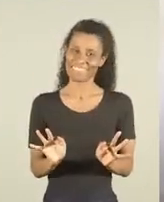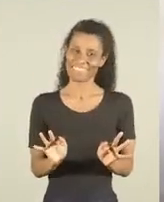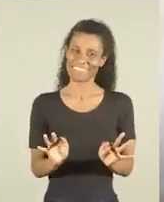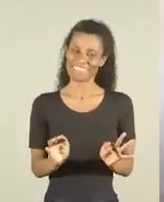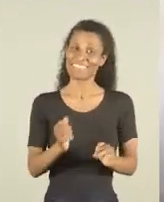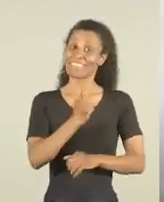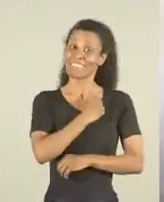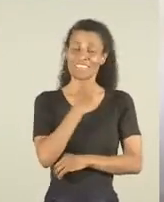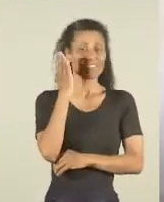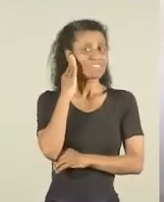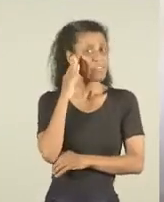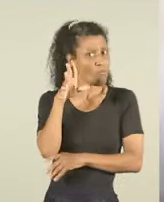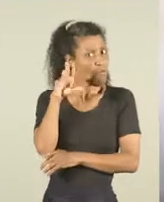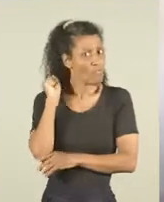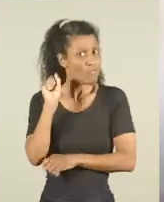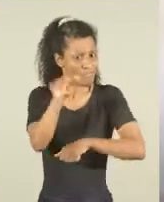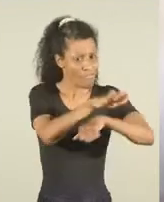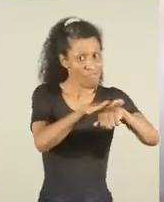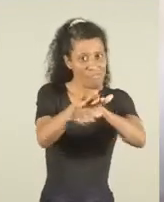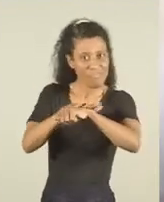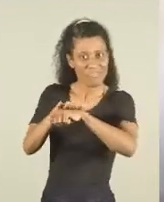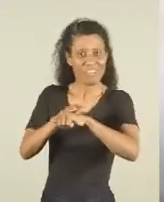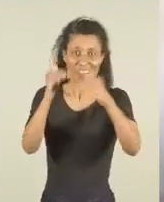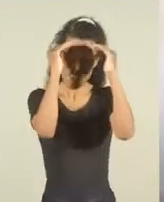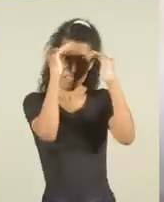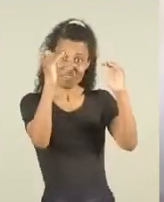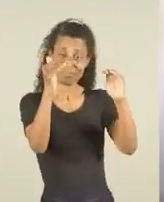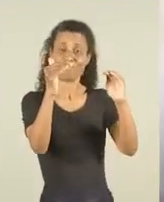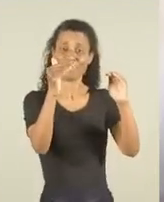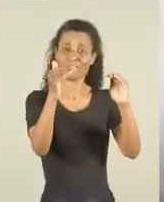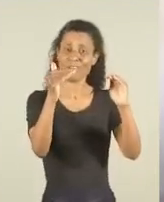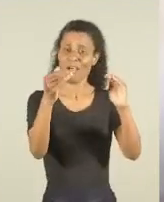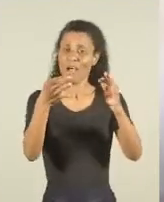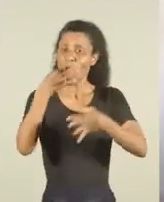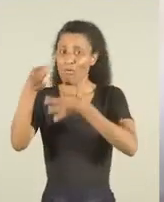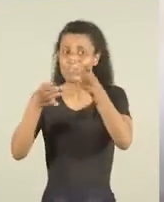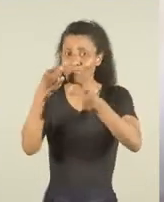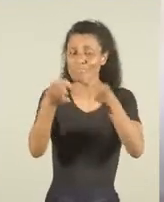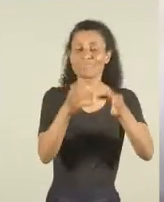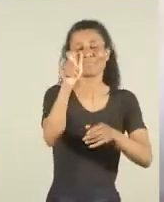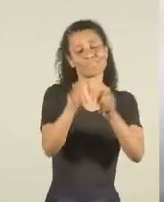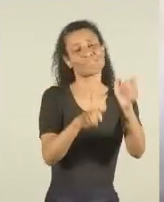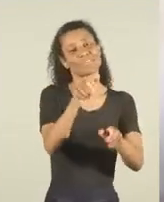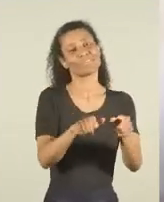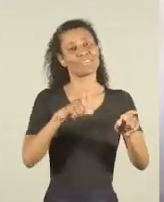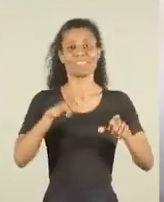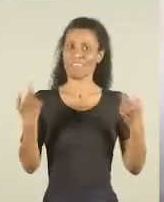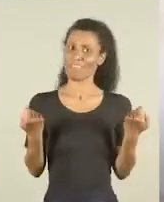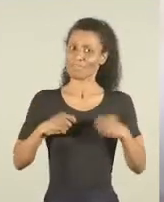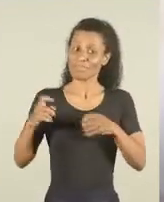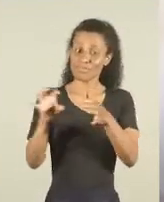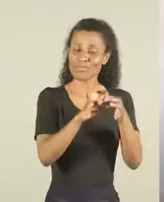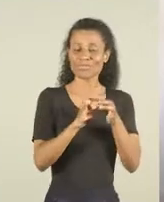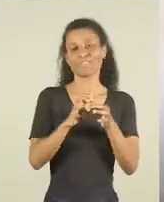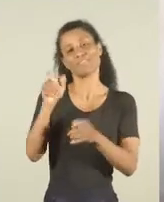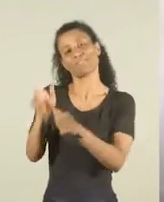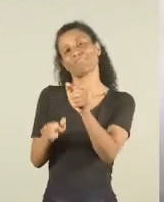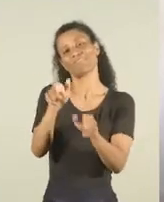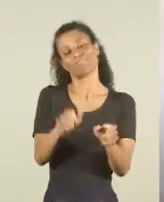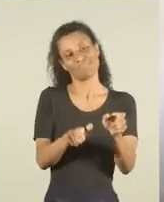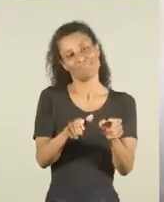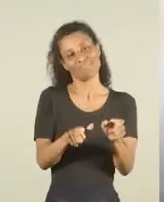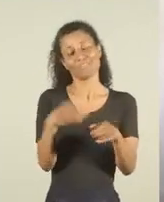Melo também sabe ouvir, sabe dialogar, respeita opiniões contrárias e tem uma grande capacidade de unir as pessoas.